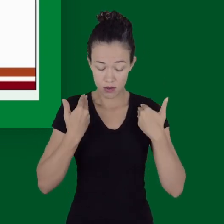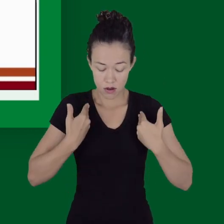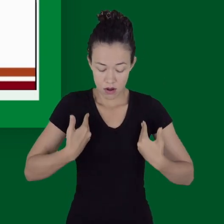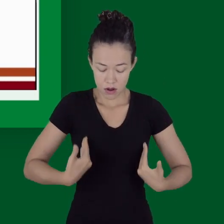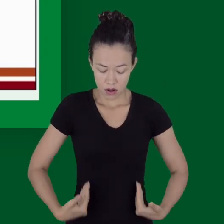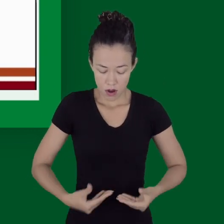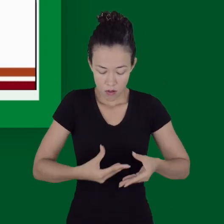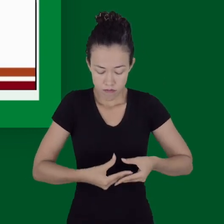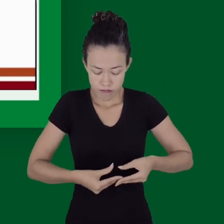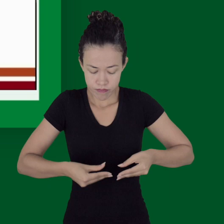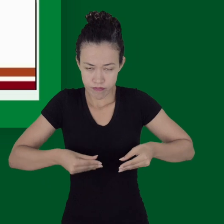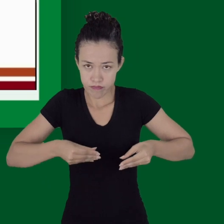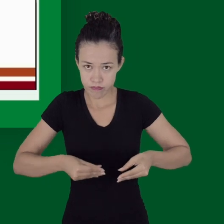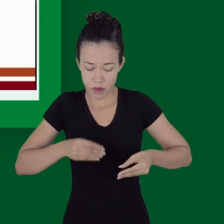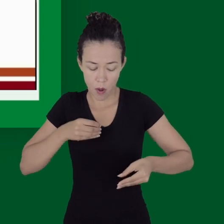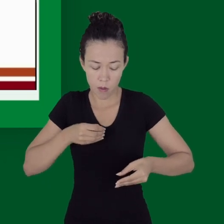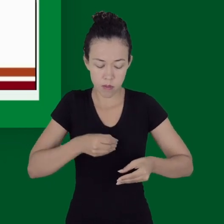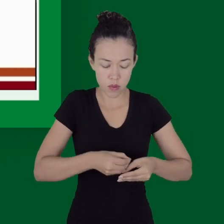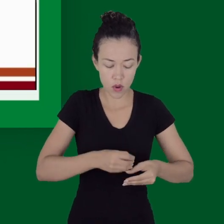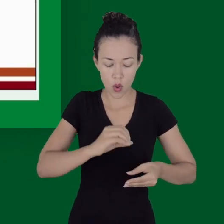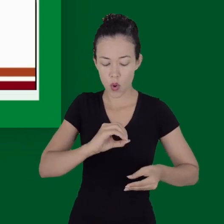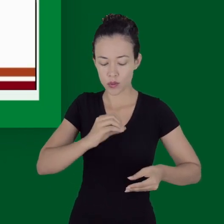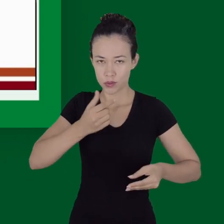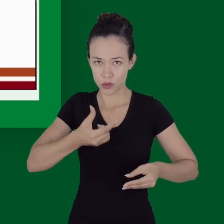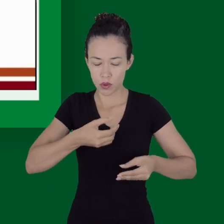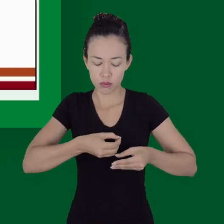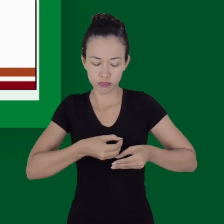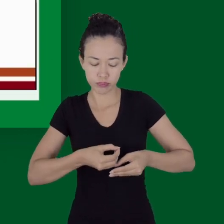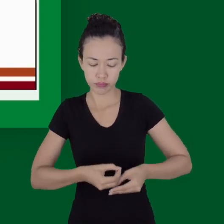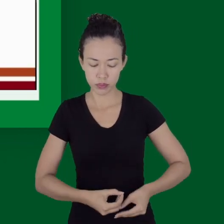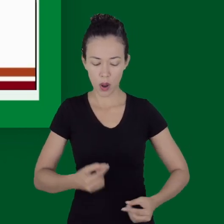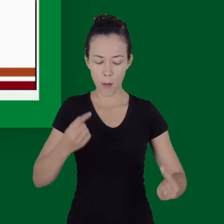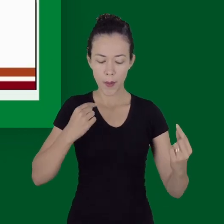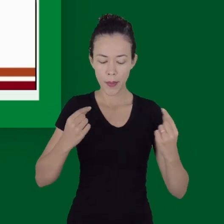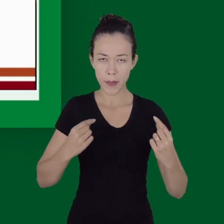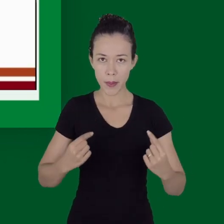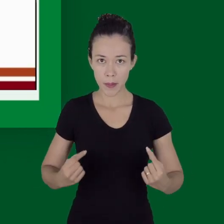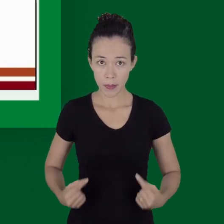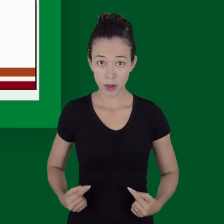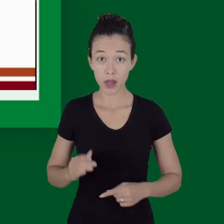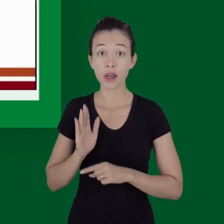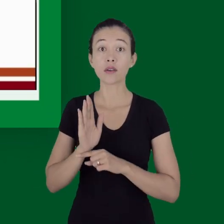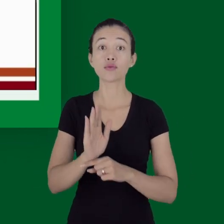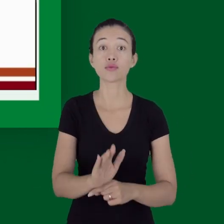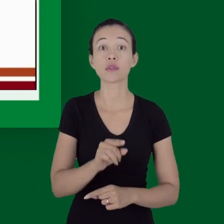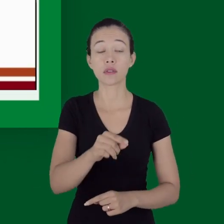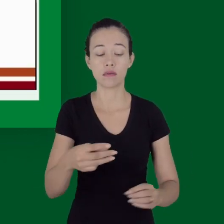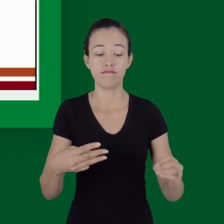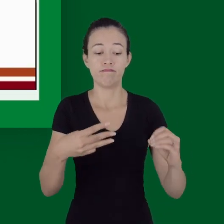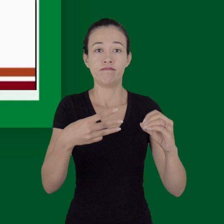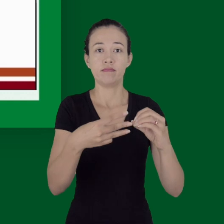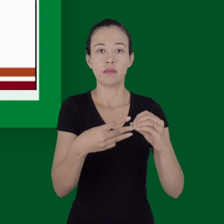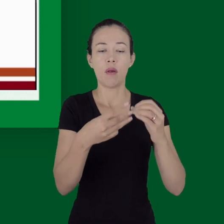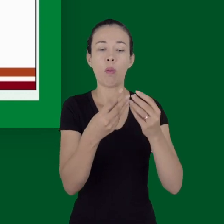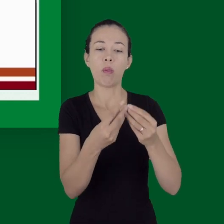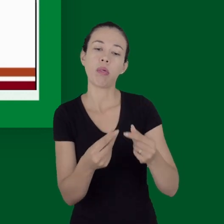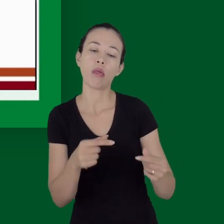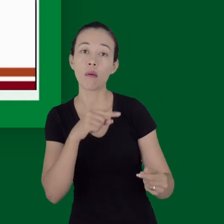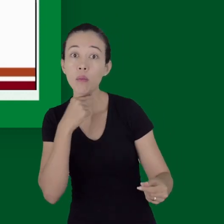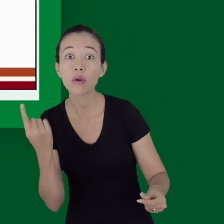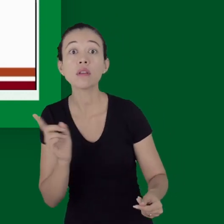oxigênio para os tecidos vai levar à morte celular e, por fim, levar à morte do próprio indivíduo, à morte do paciente,